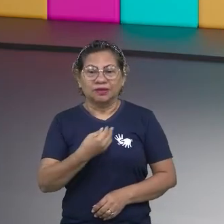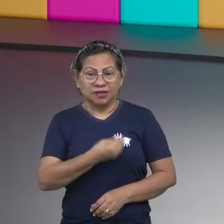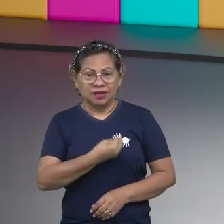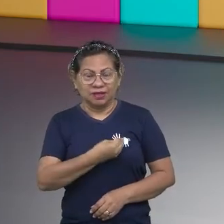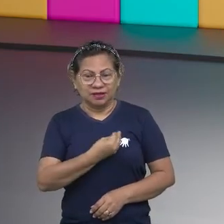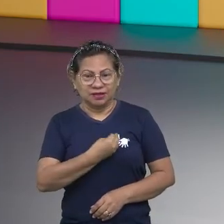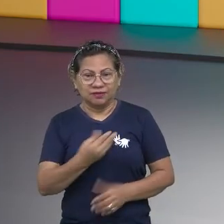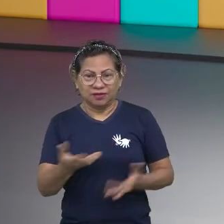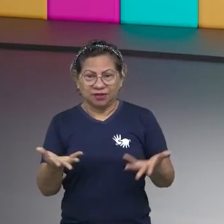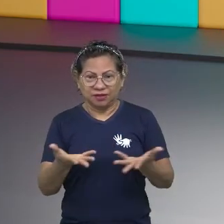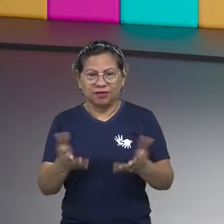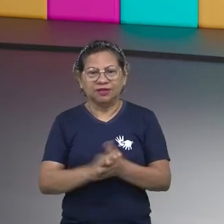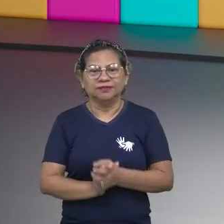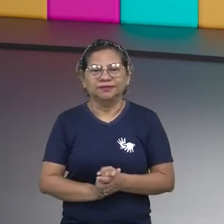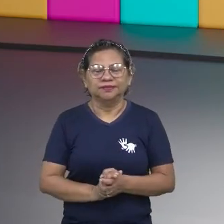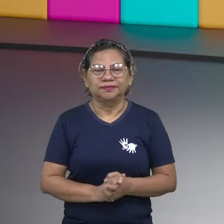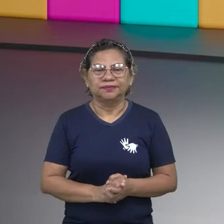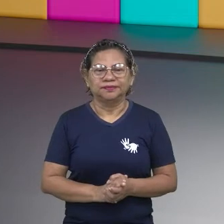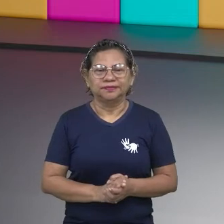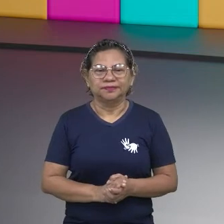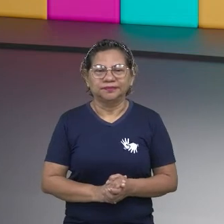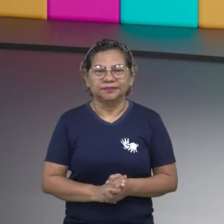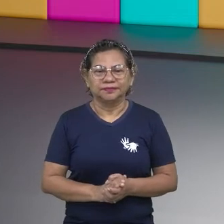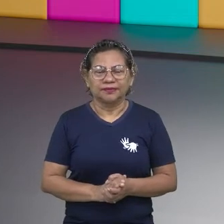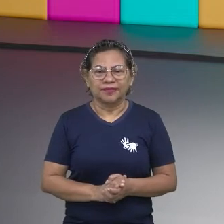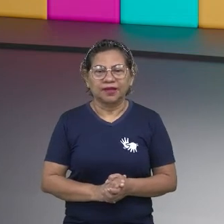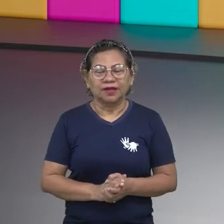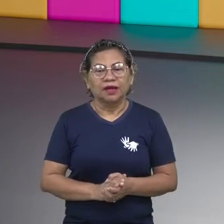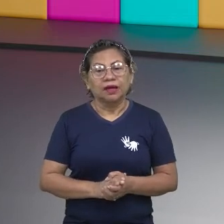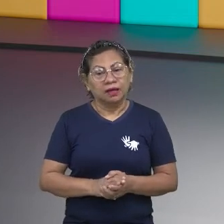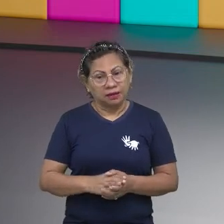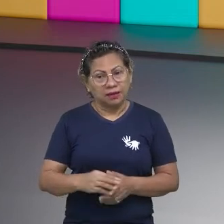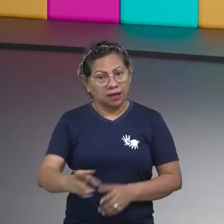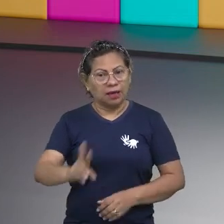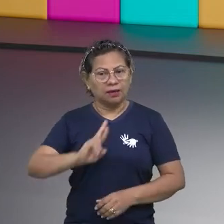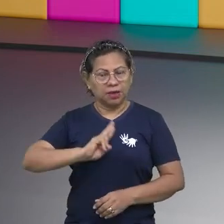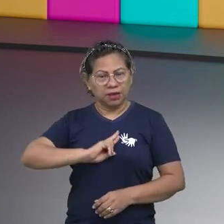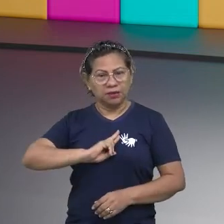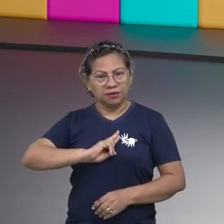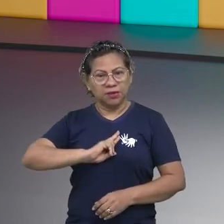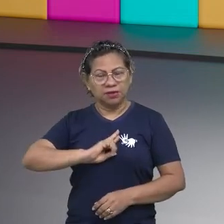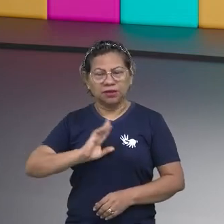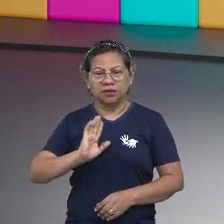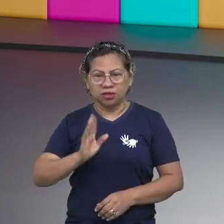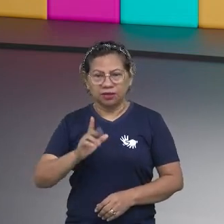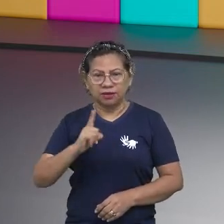rascunho, não é verdade? Vamos lá, respondam aí. Temos as respostas.